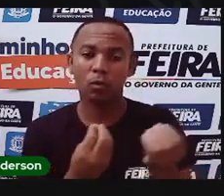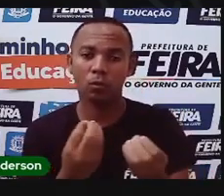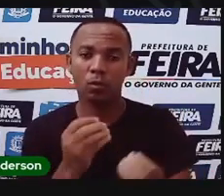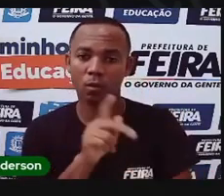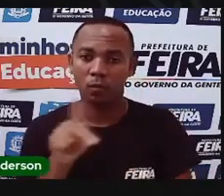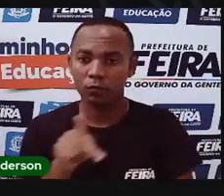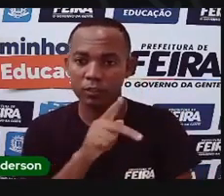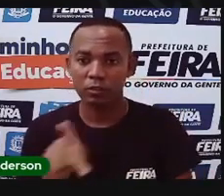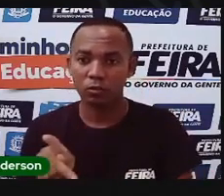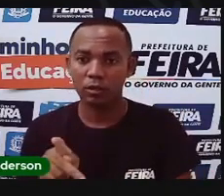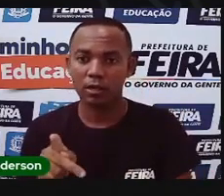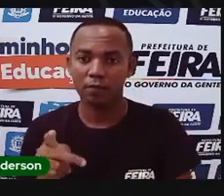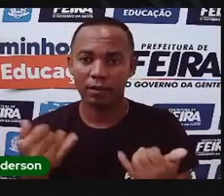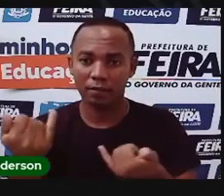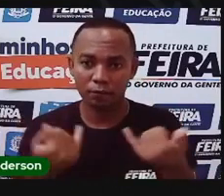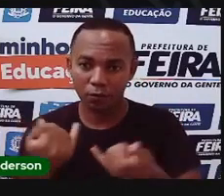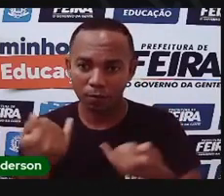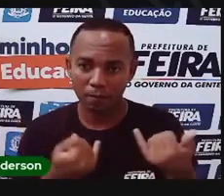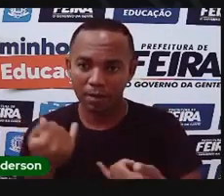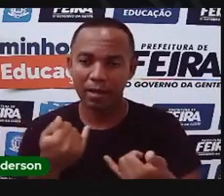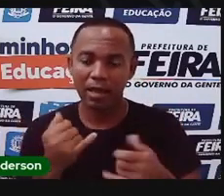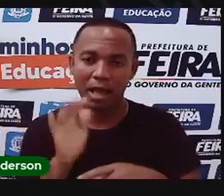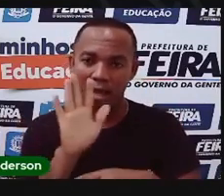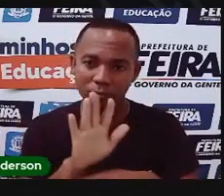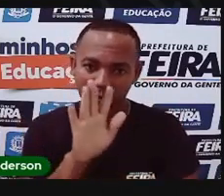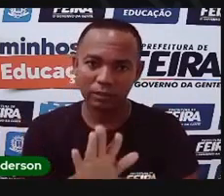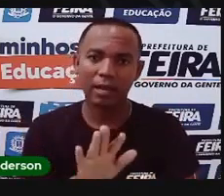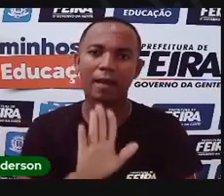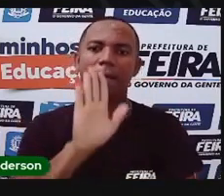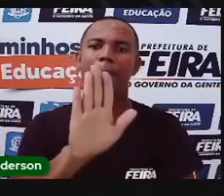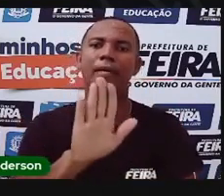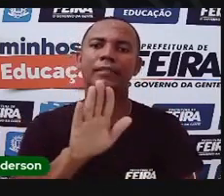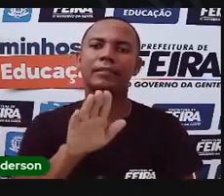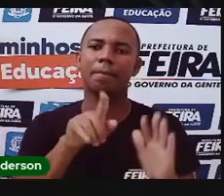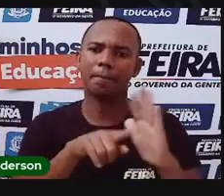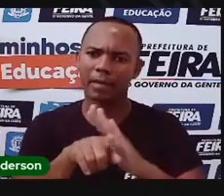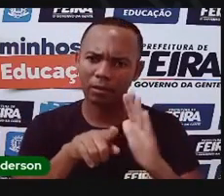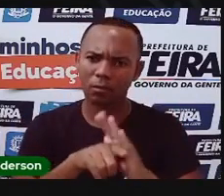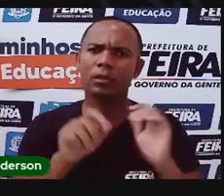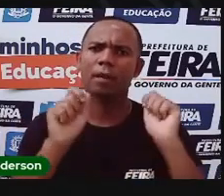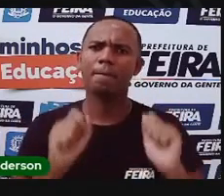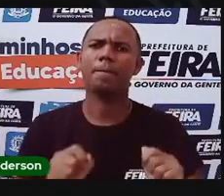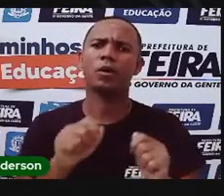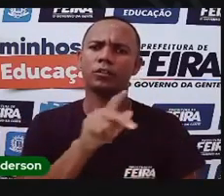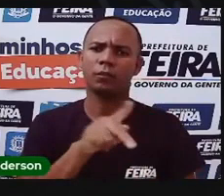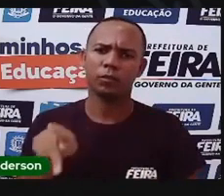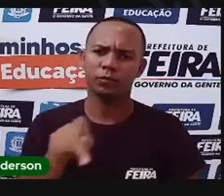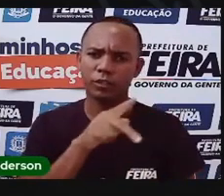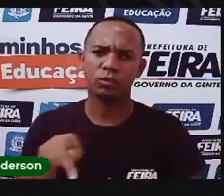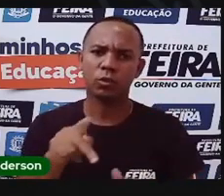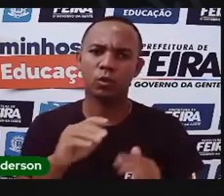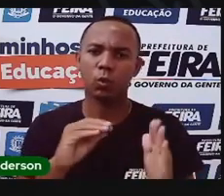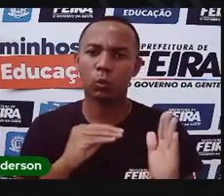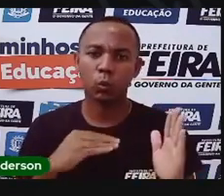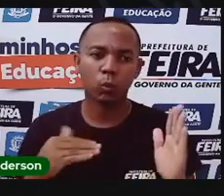é passar as orientações aqui, as dúvidas, você pode tirar com o seu professor, certo? Mas, você vai registrar tudo